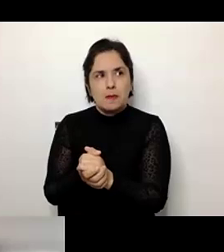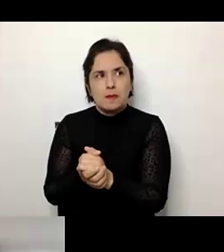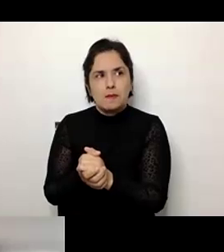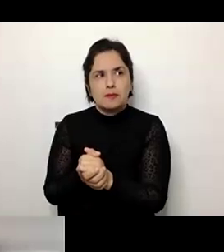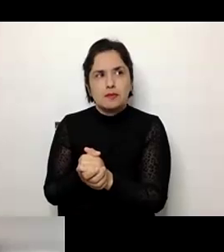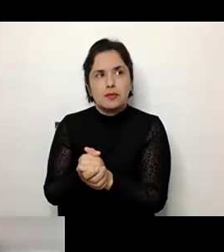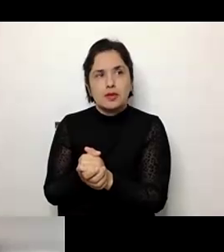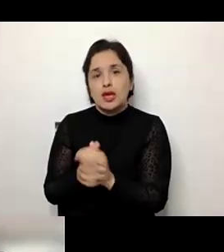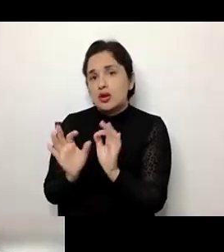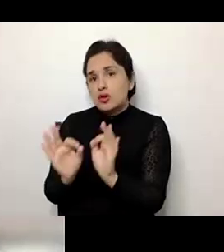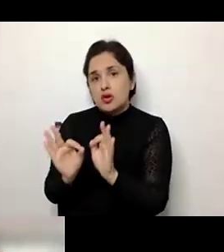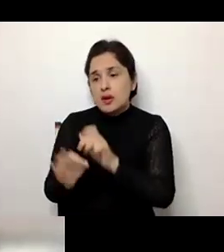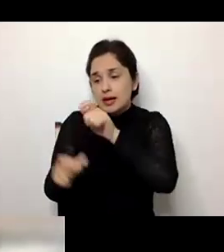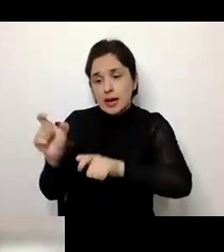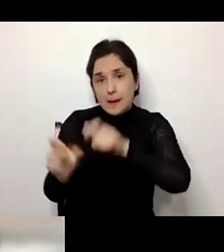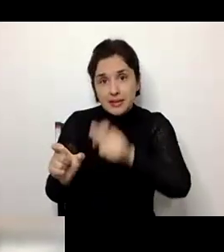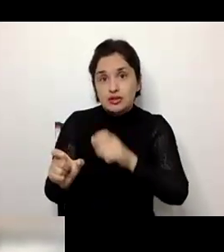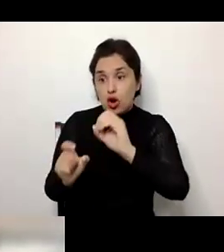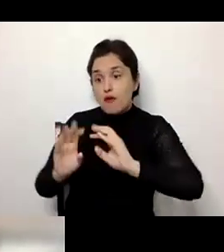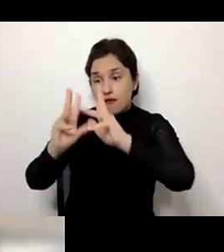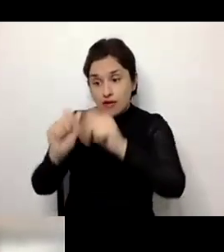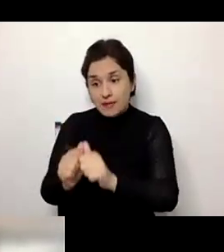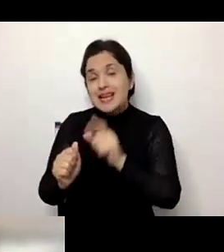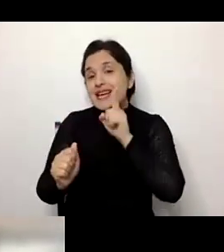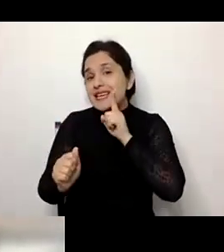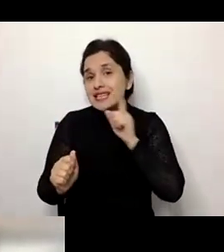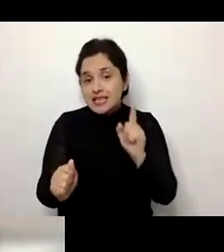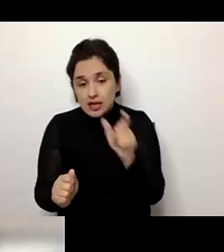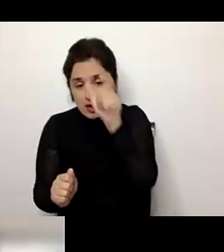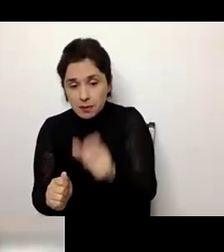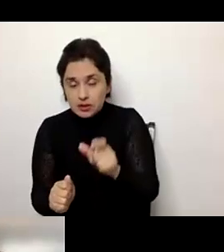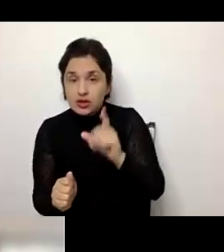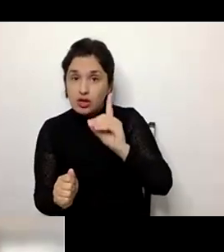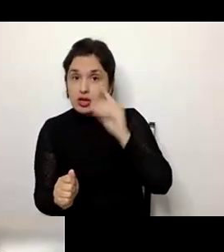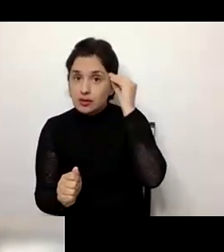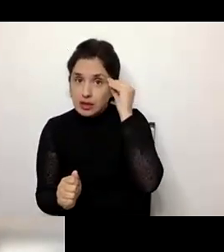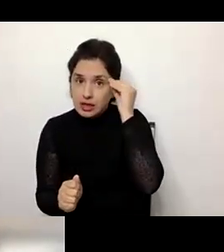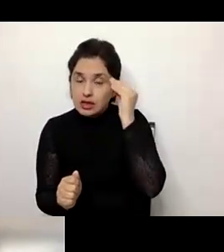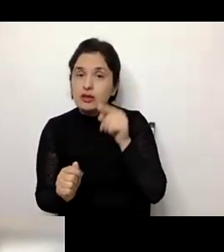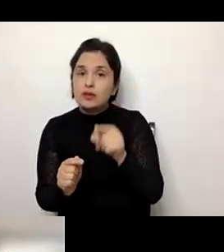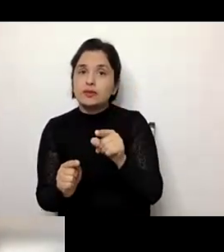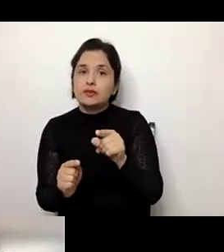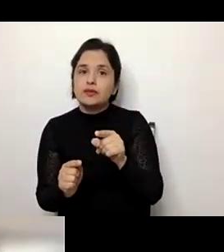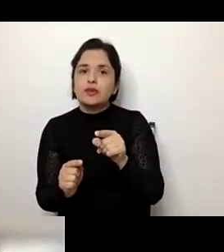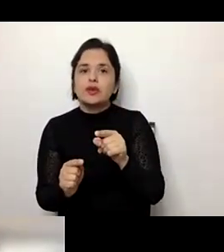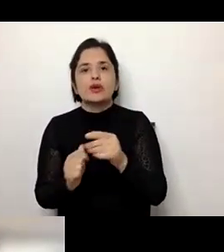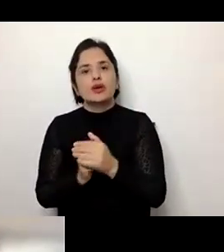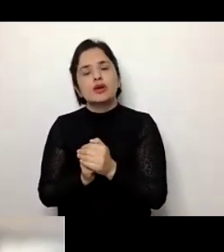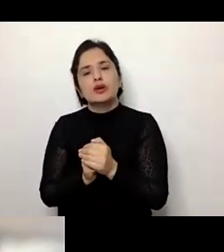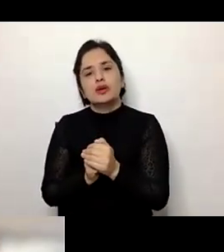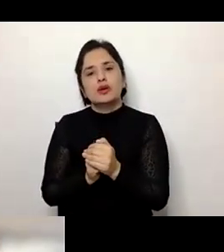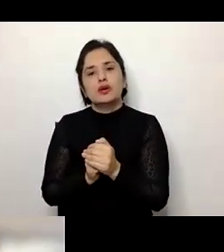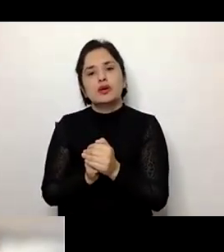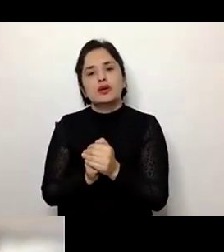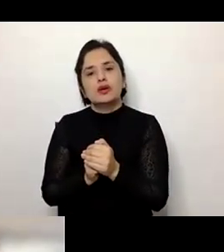que a pessoa, família que tem uma criança com deficiência intelectual, que ela acabe se